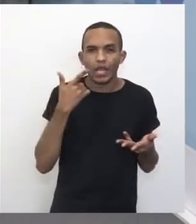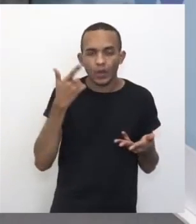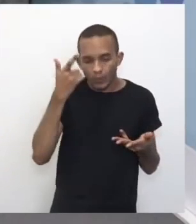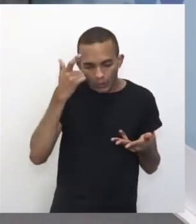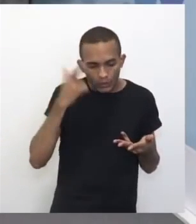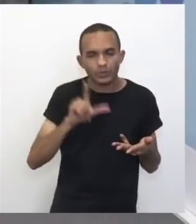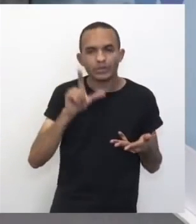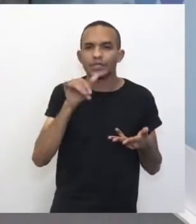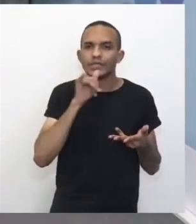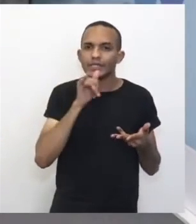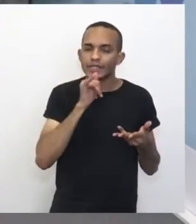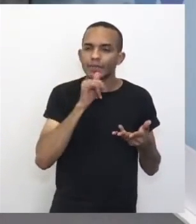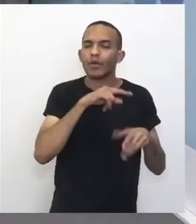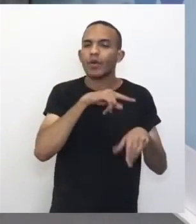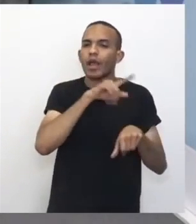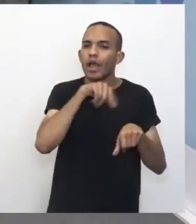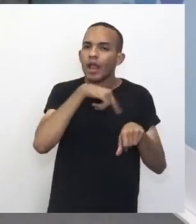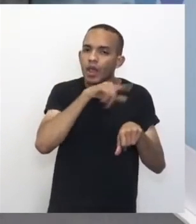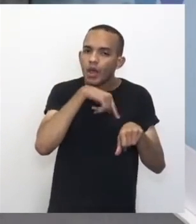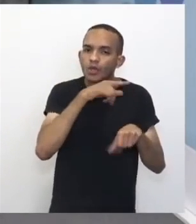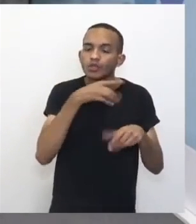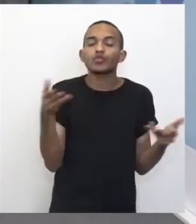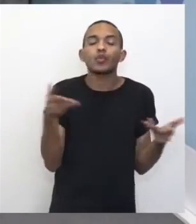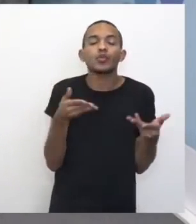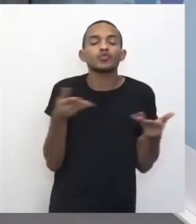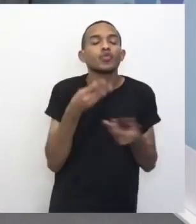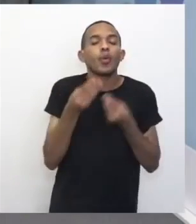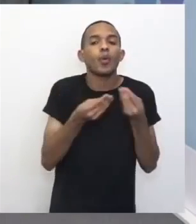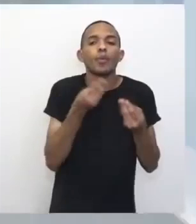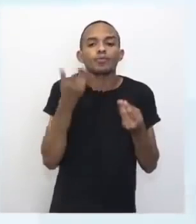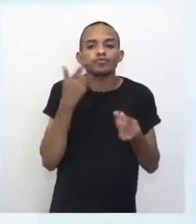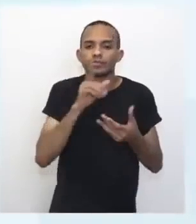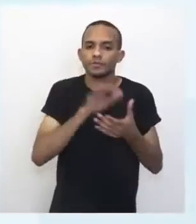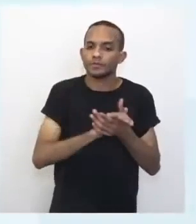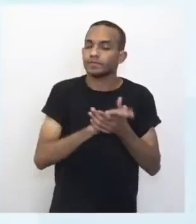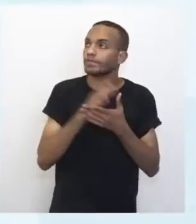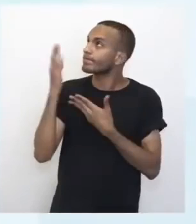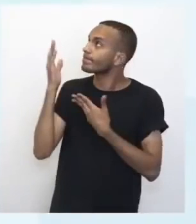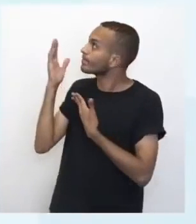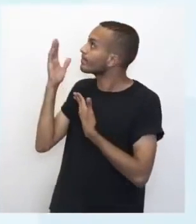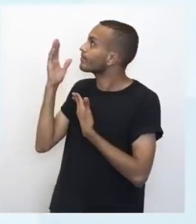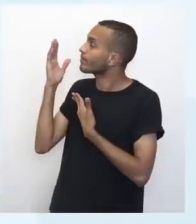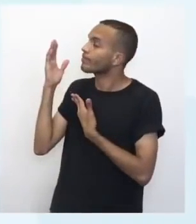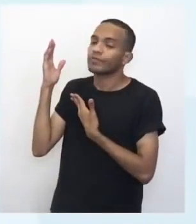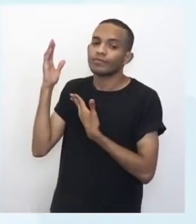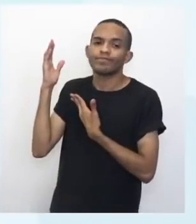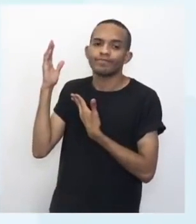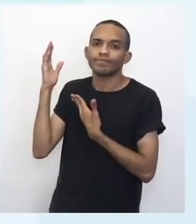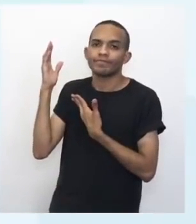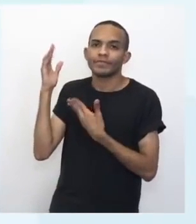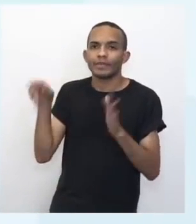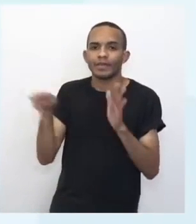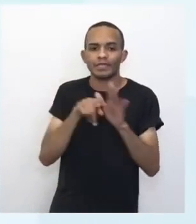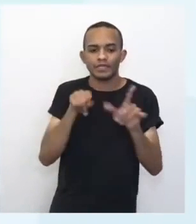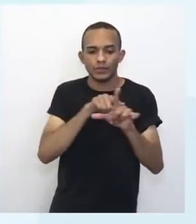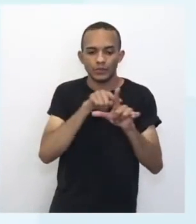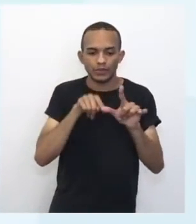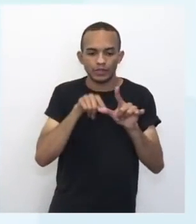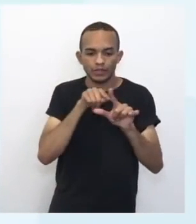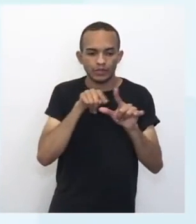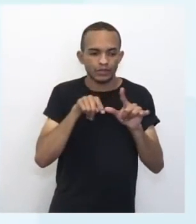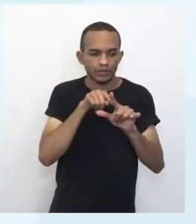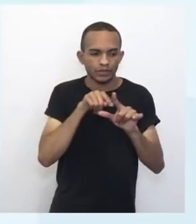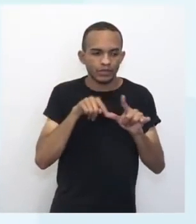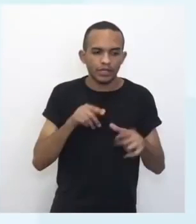dividir o relógio, como nós chegamos no que é o relógio hoje, digamos. Pode pôr na telinha? Que nós estamos falando aí sobre o ângulo. Então, o que eu fiz? Eu não fiz